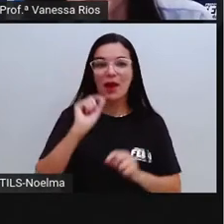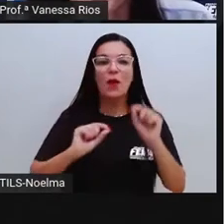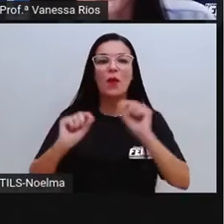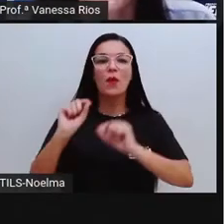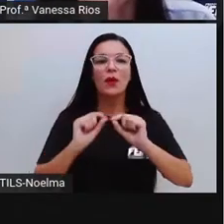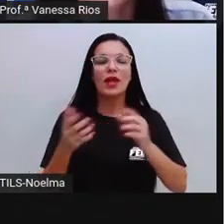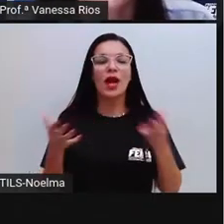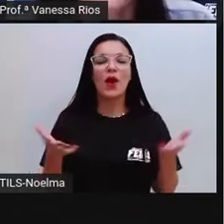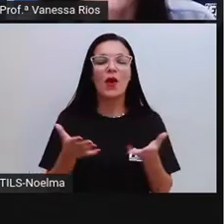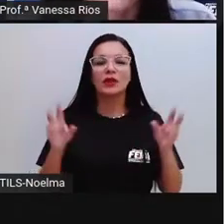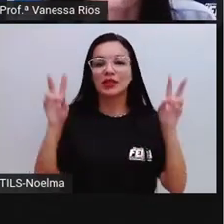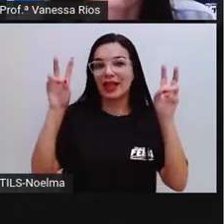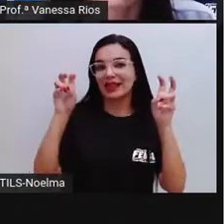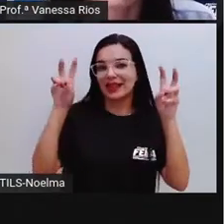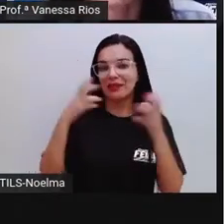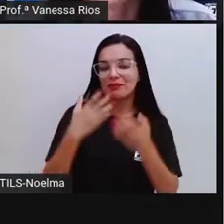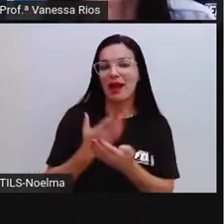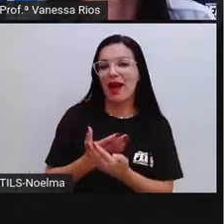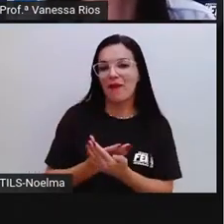nós estudaremos hoje.